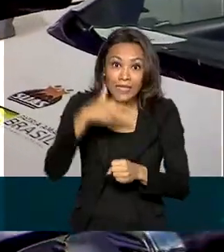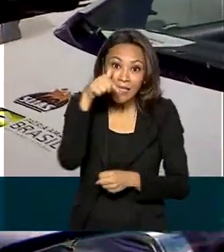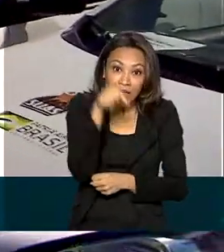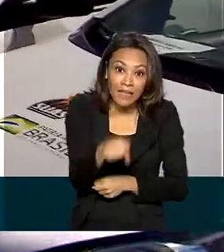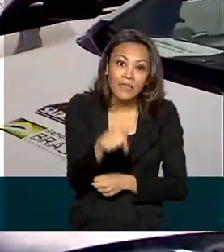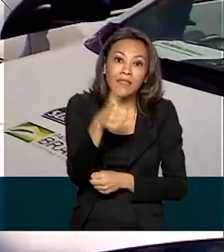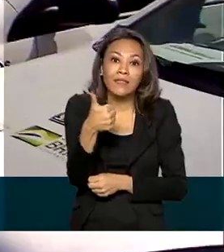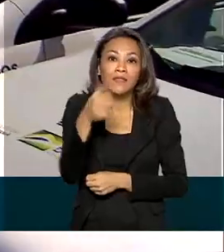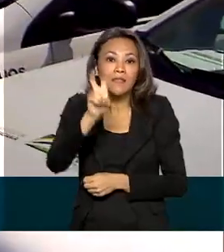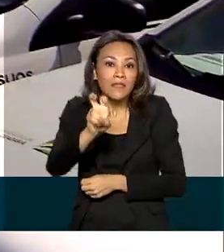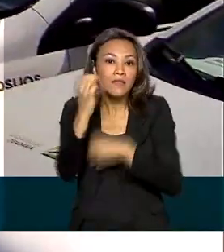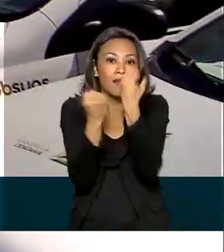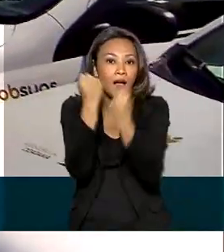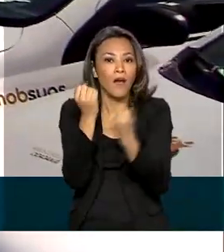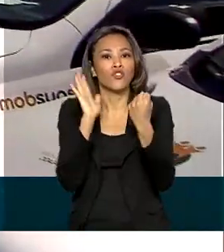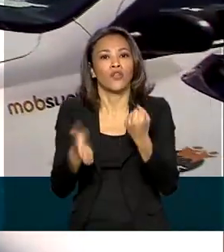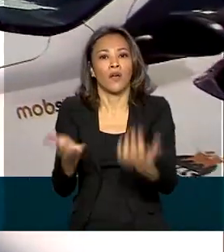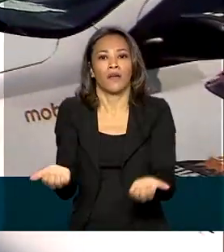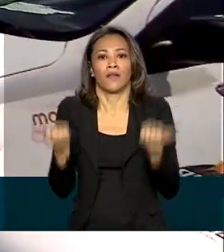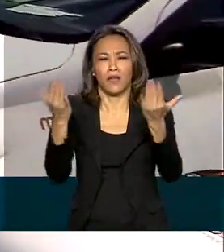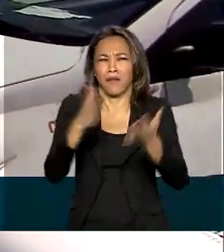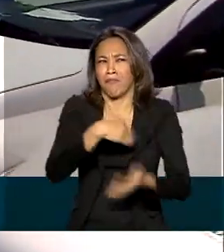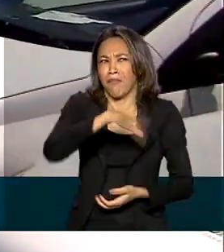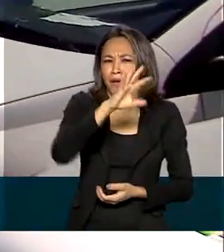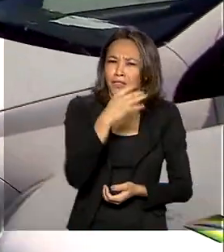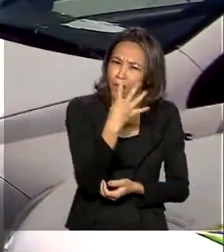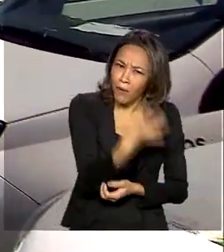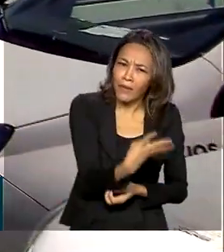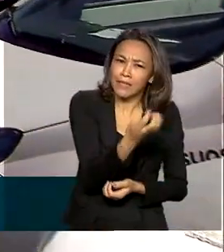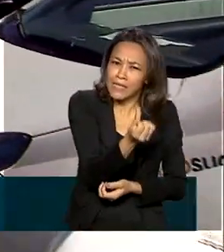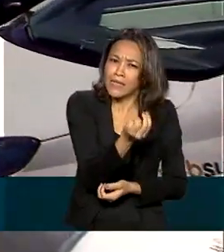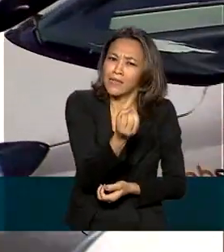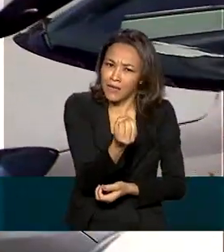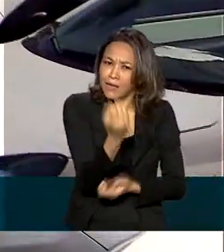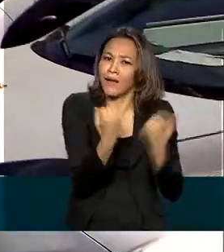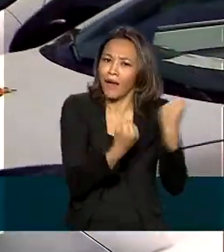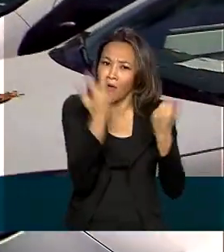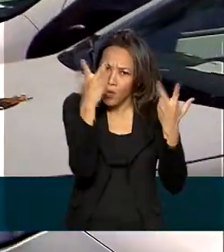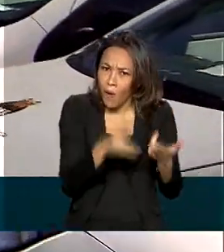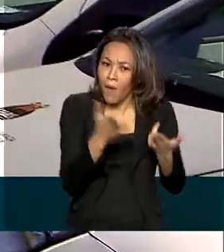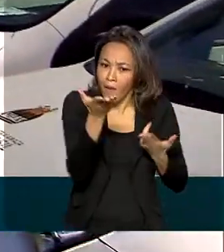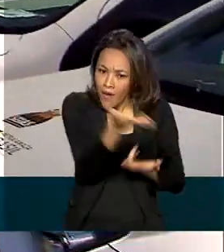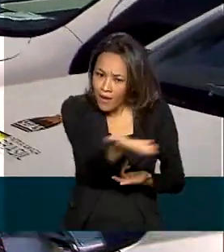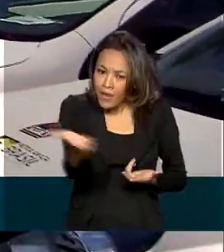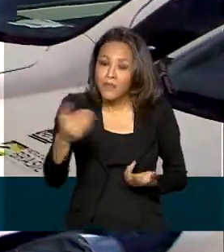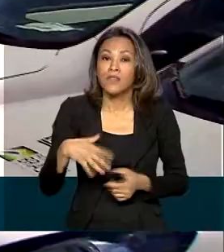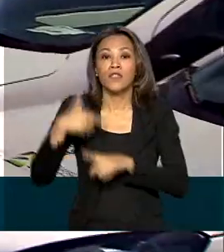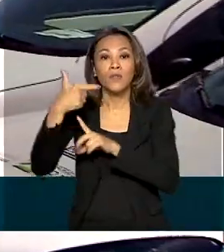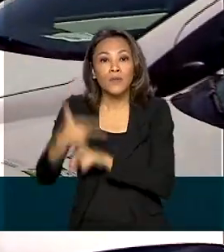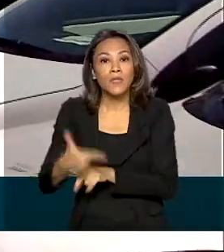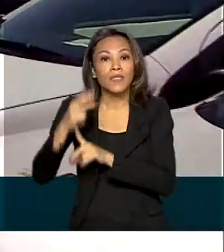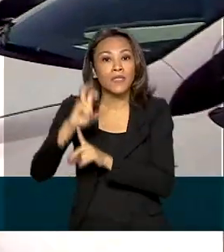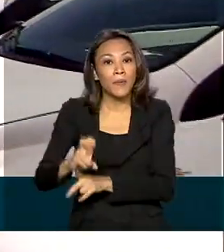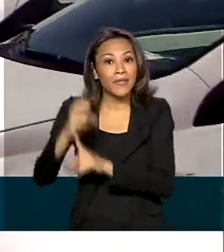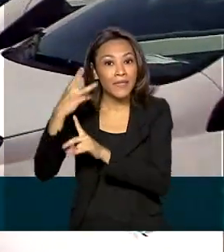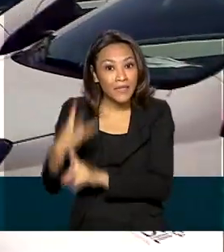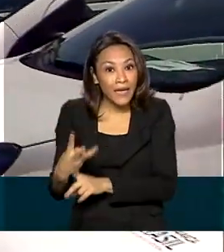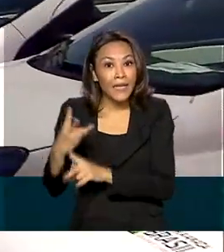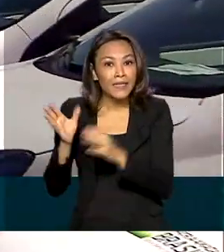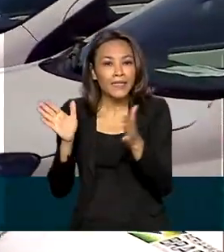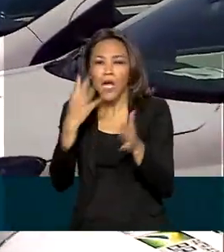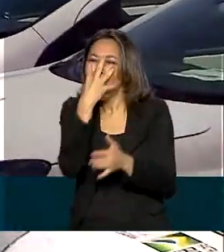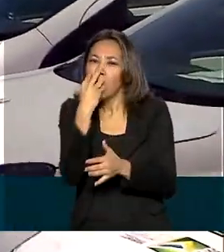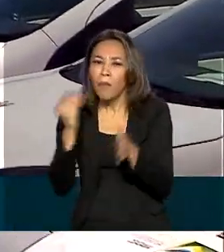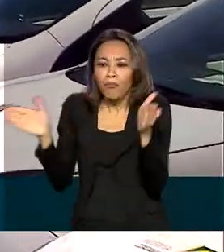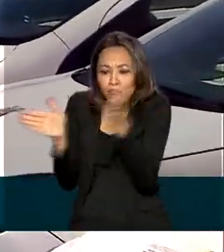veículos. Foram mais de 460 carros de passeio, como esses, e 253 micro-ônibus. A